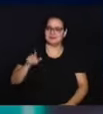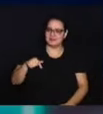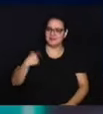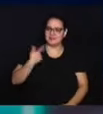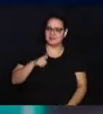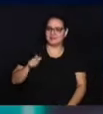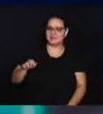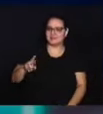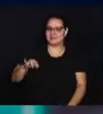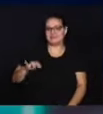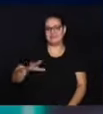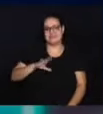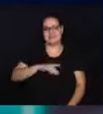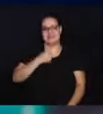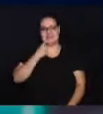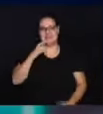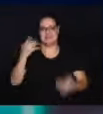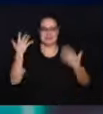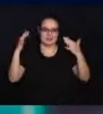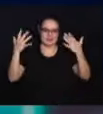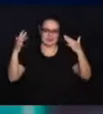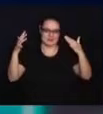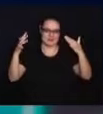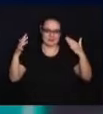Esse é o nosso gari da cidade de Campinas.